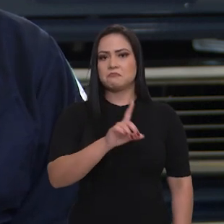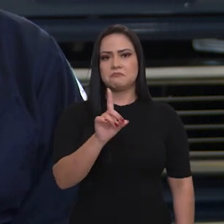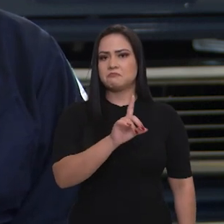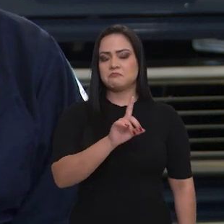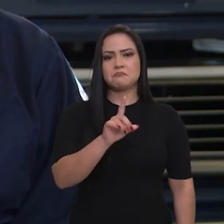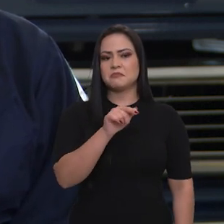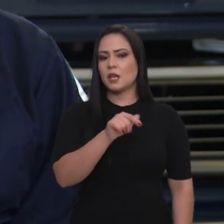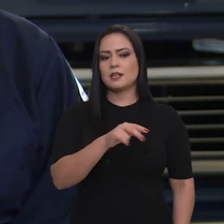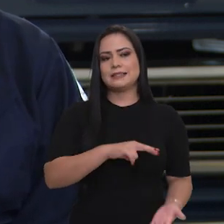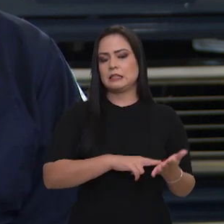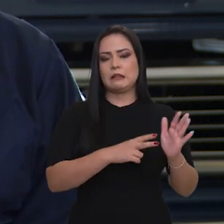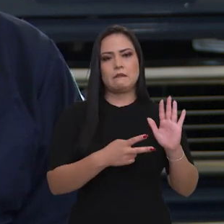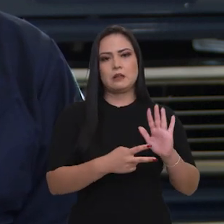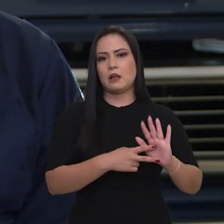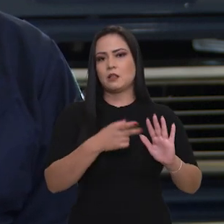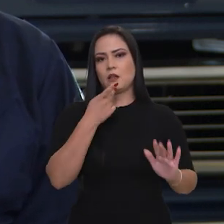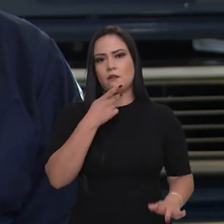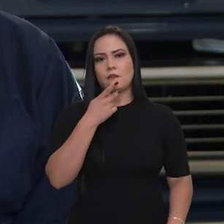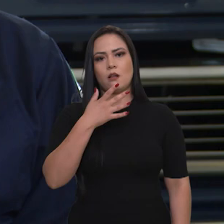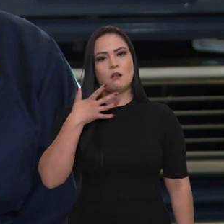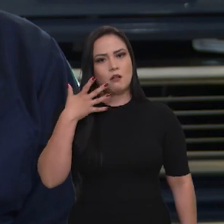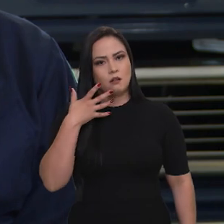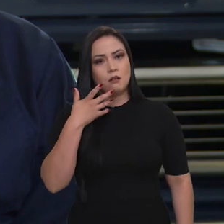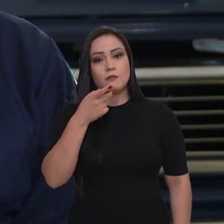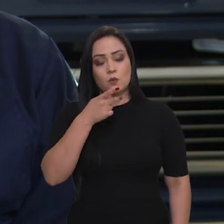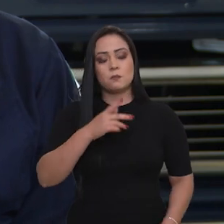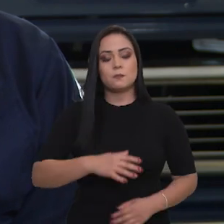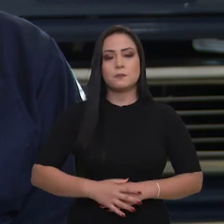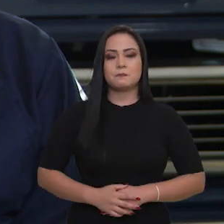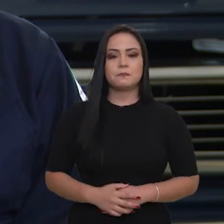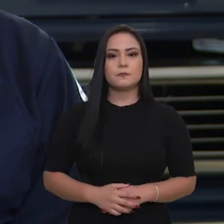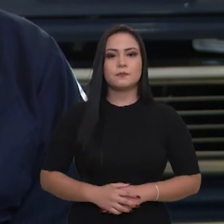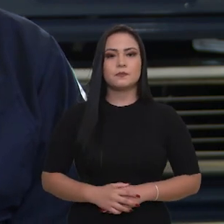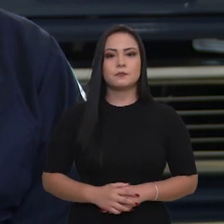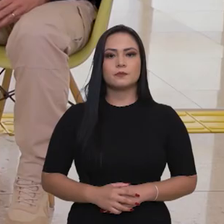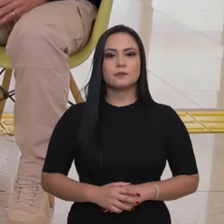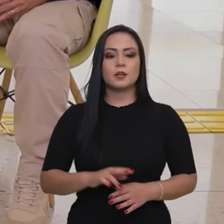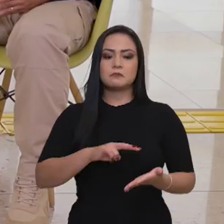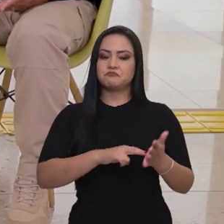não era esse o significado das palavras que ele colocava.